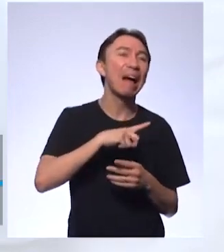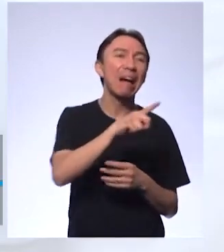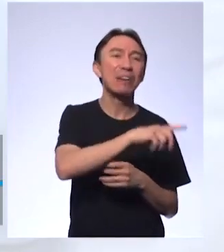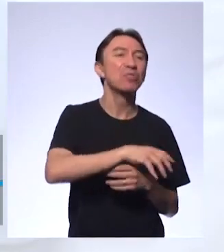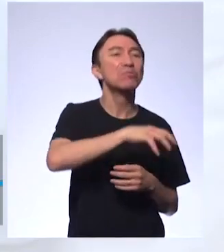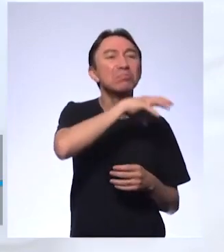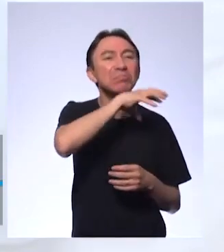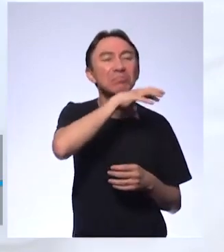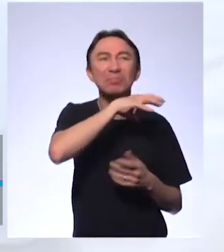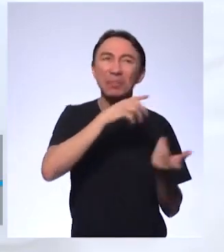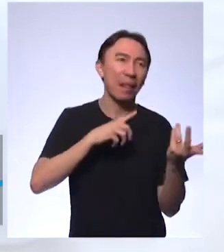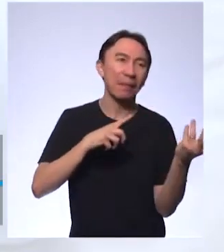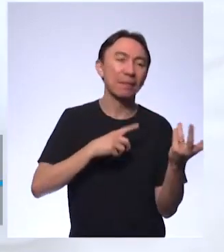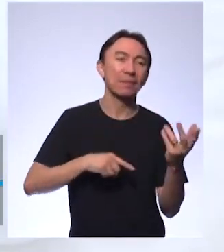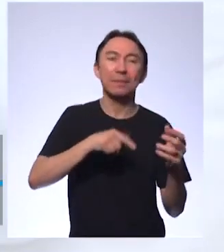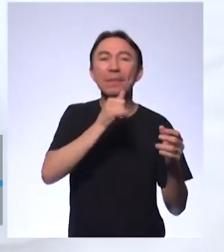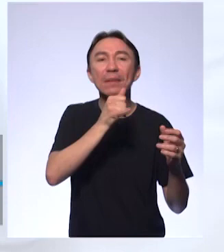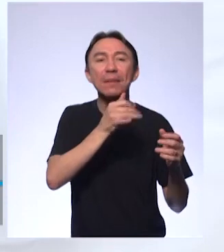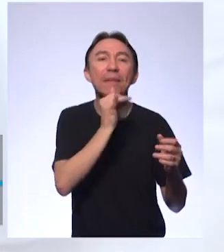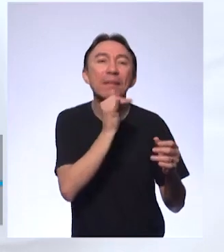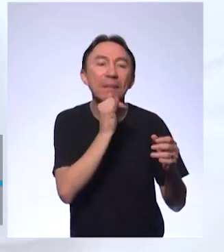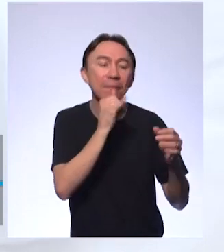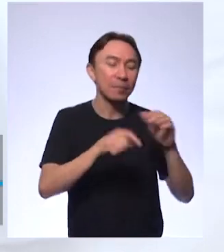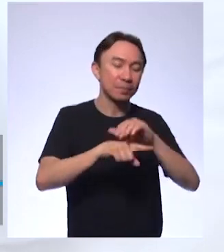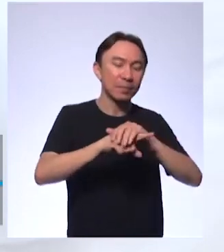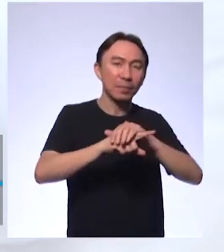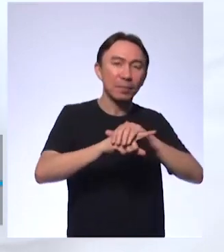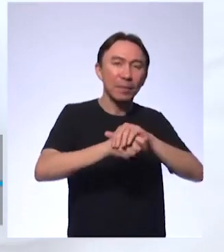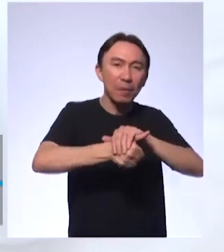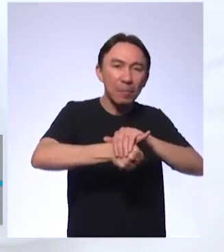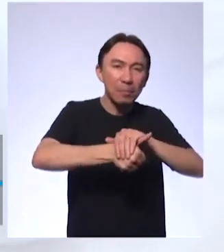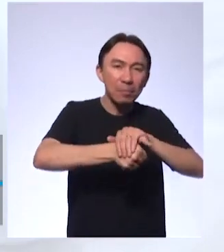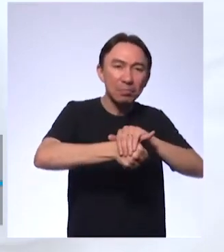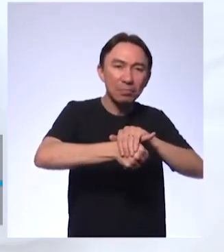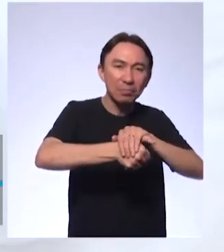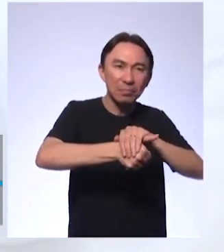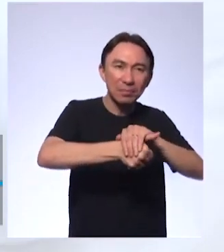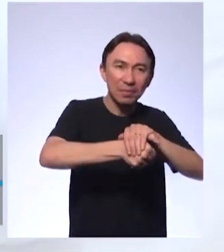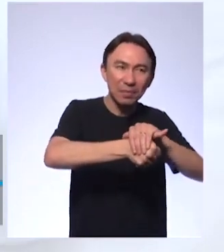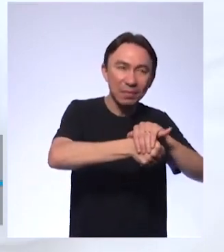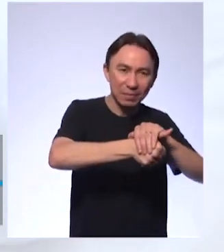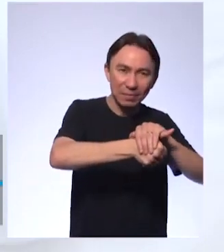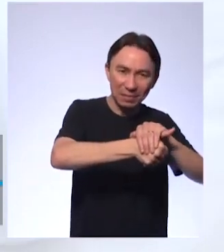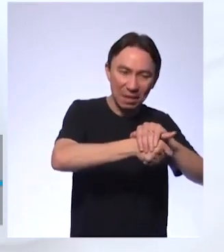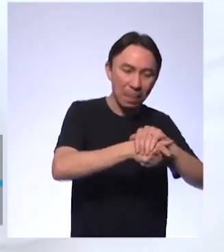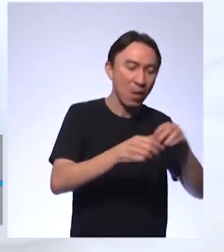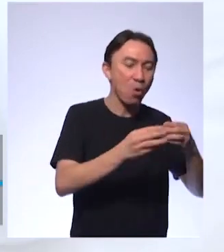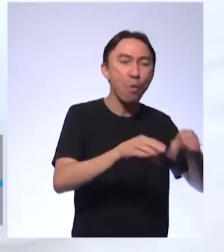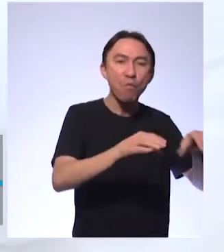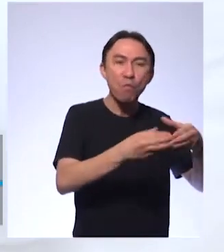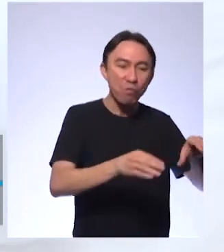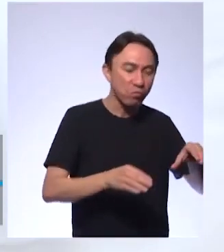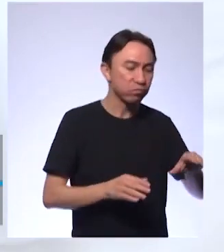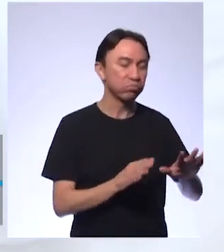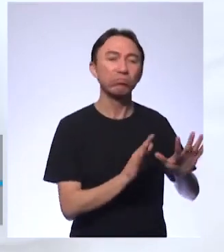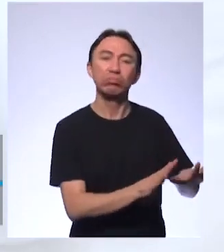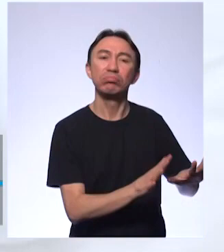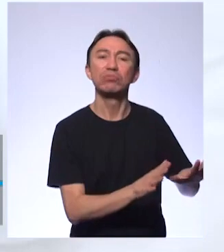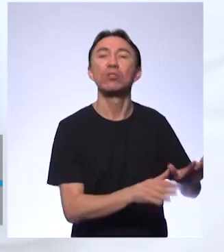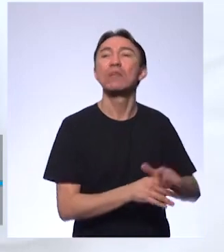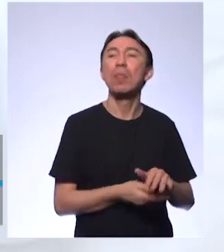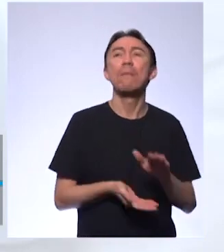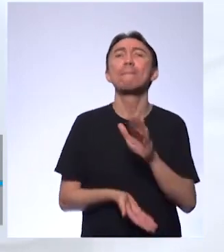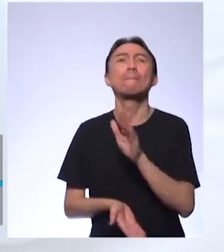tartaruga marinha, por exemplo, ela vai lá na praia, ela bota centenas de ovos e vai embora, deixa enterrado lá, ela não fica cuidando.